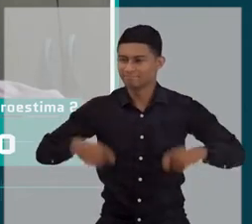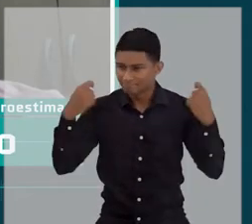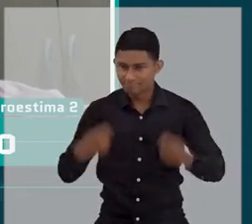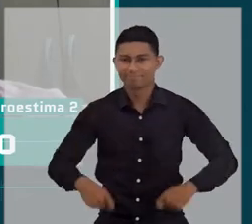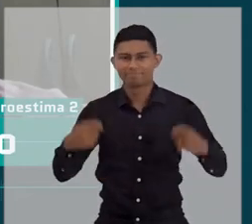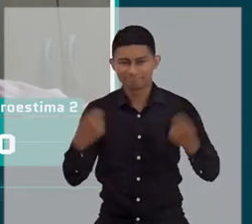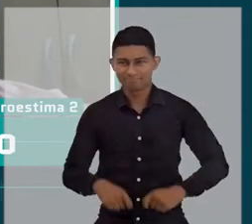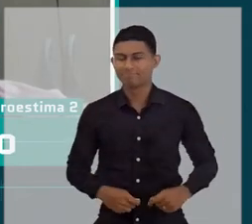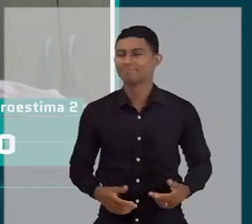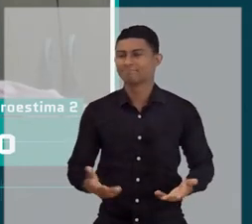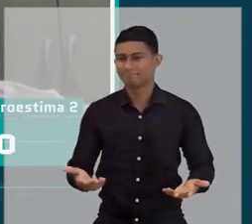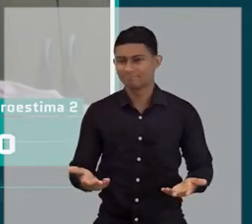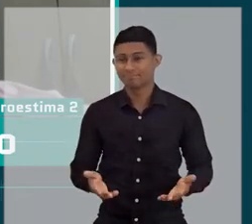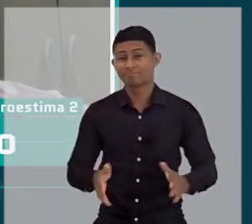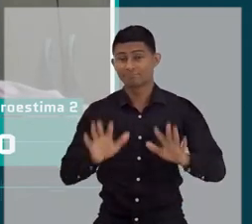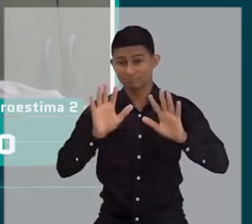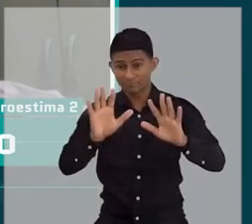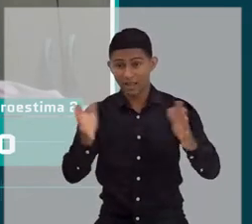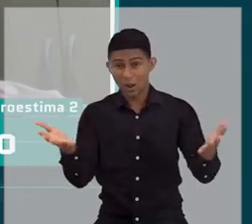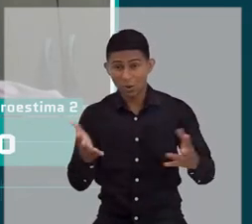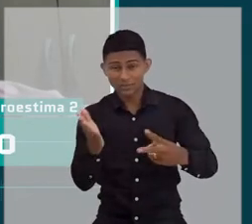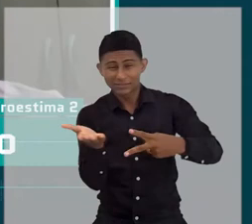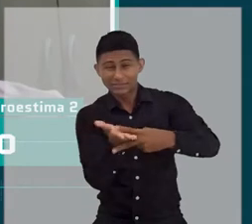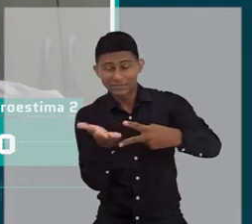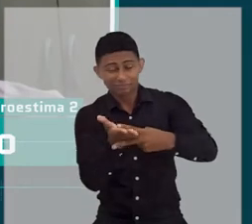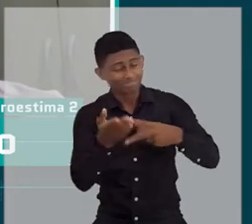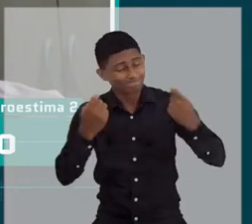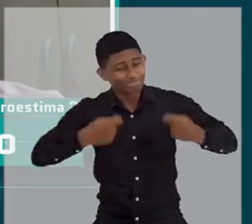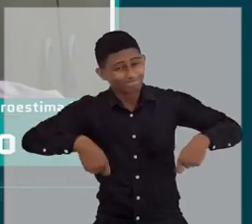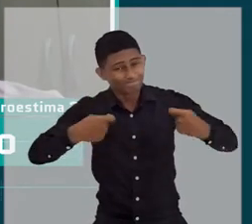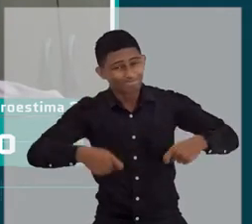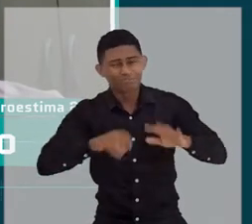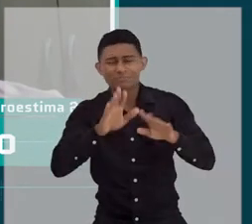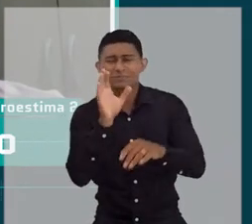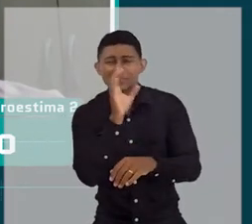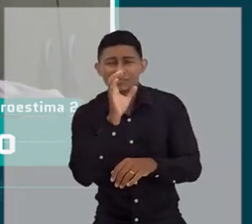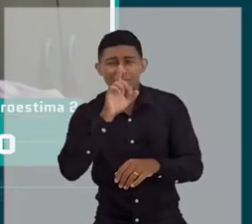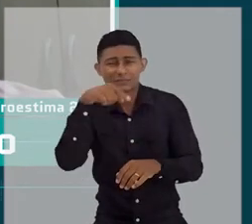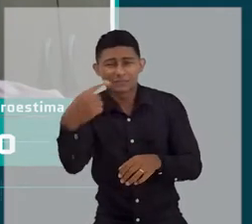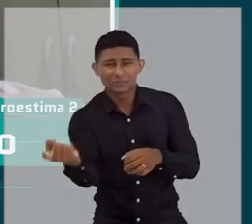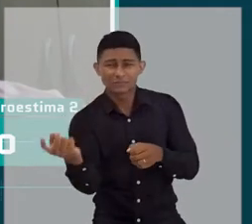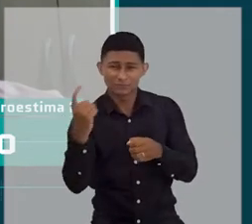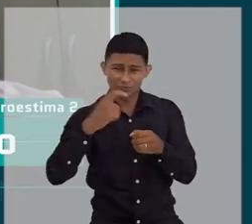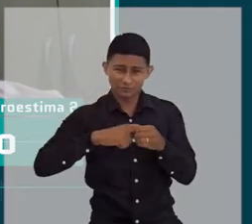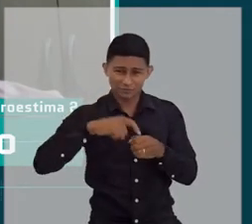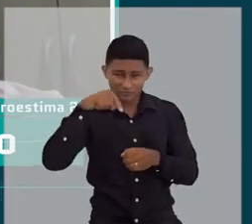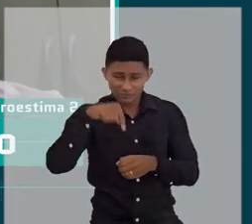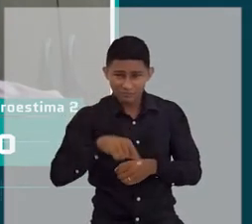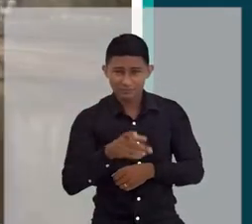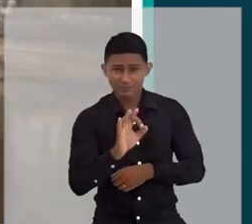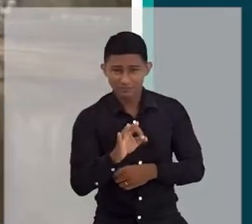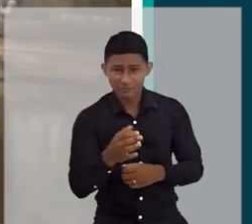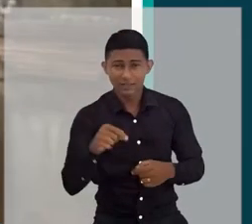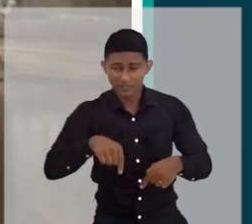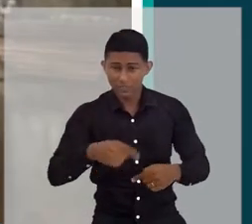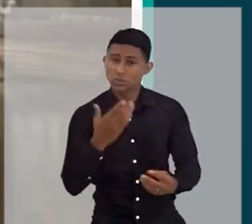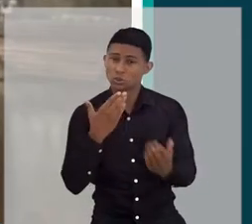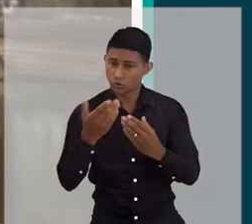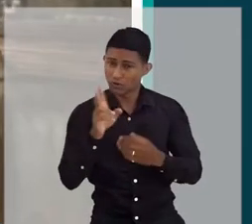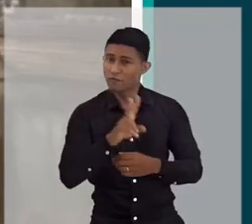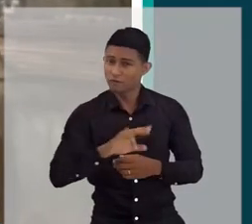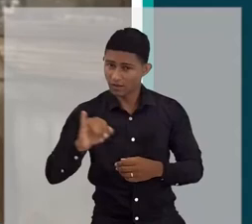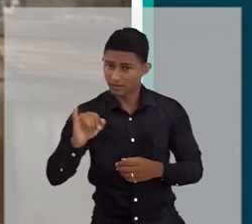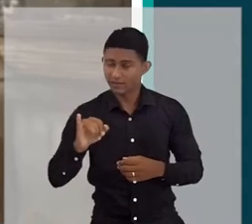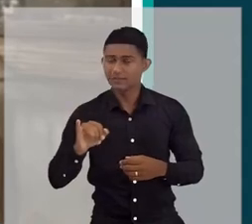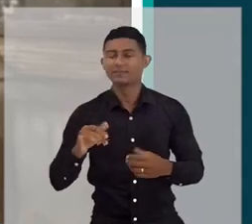é constante, que a gente vai ter que ficar fazendo essa luta constante, mas eu vou ter que ir para o intervalo agora, mas é rapidinho,